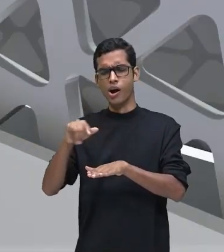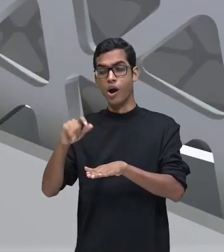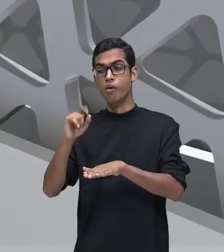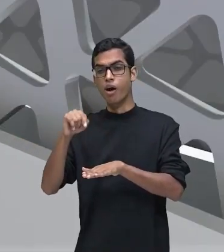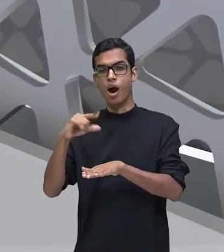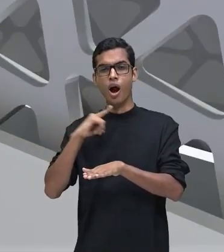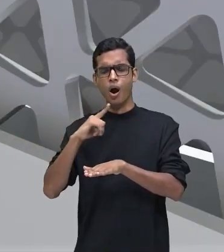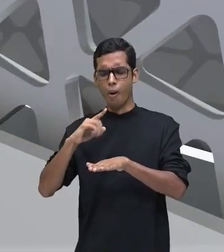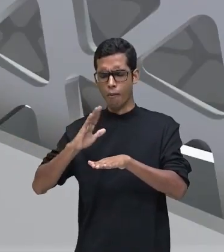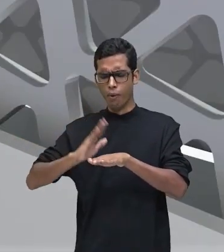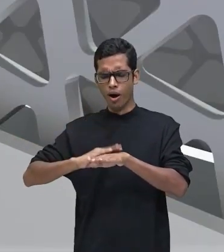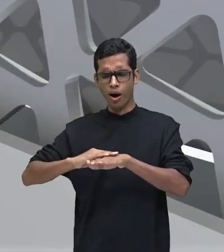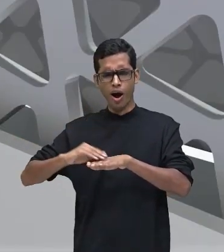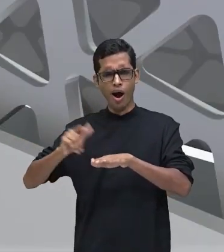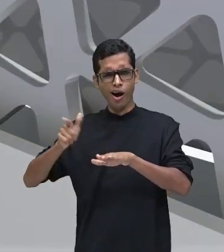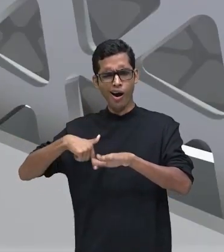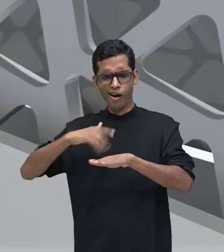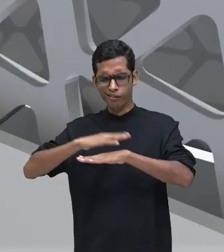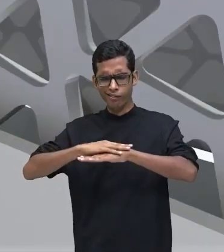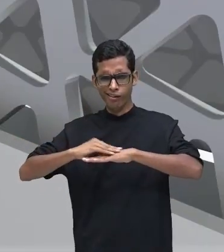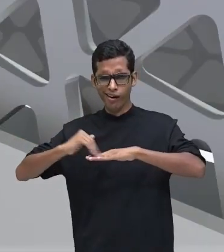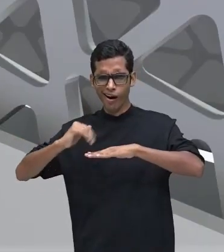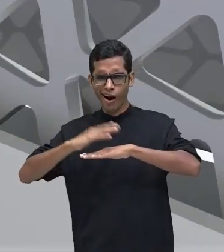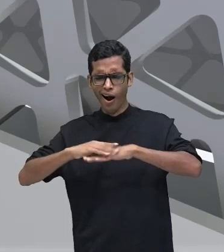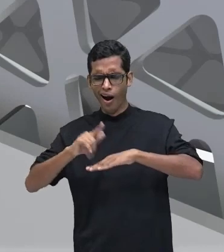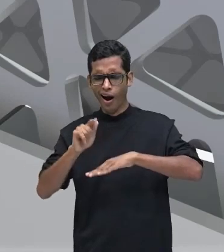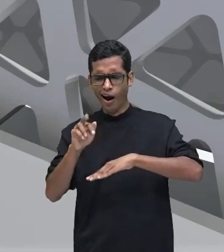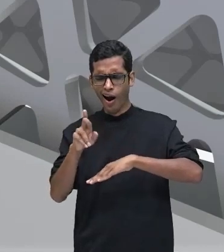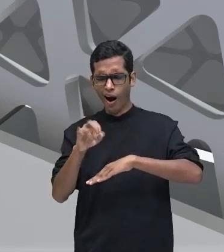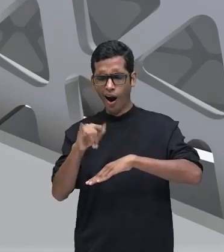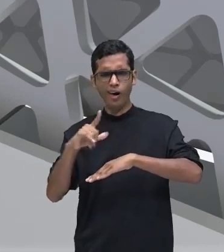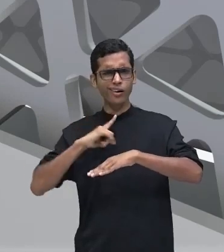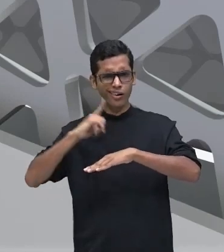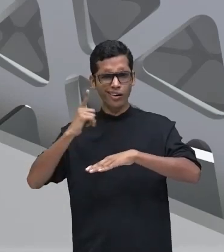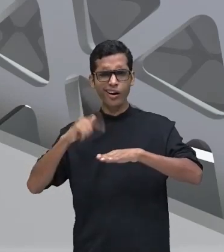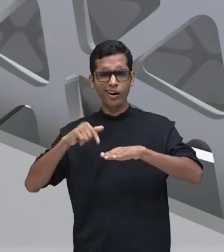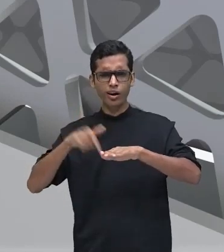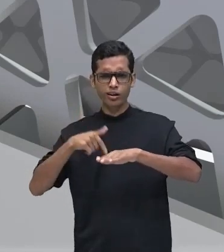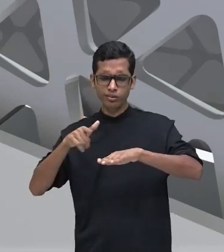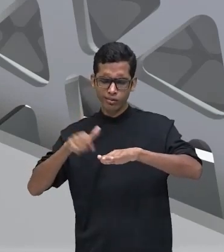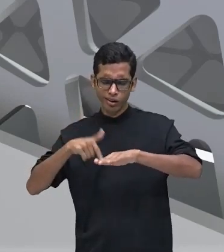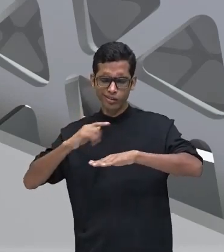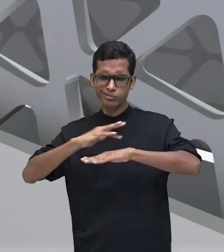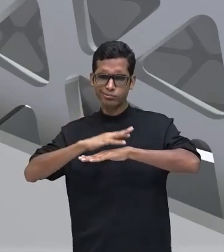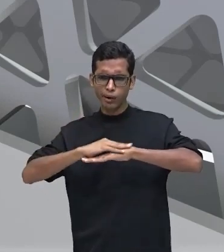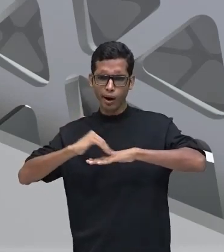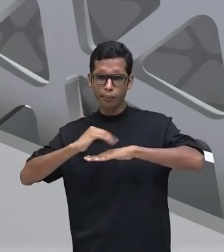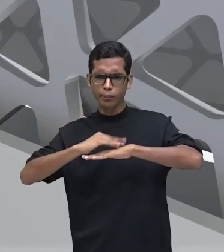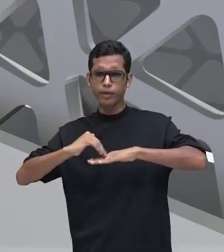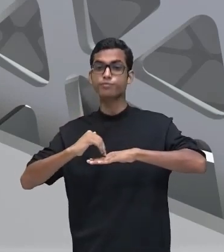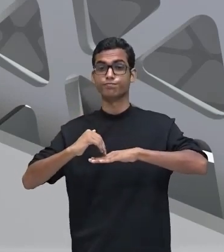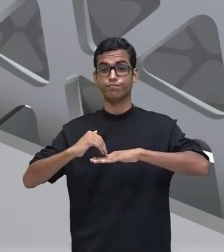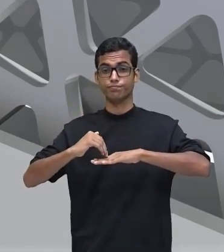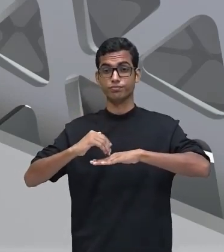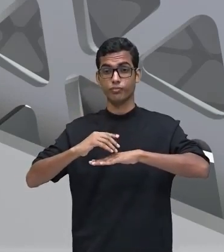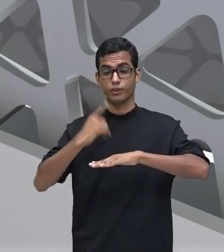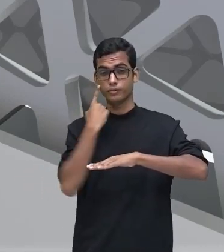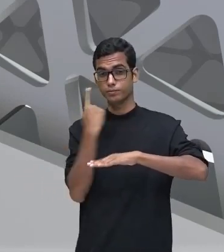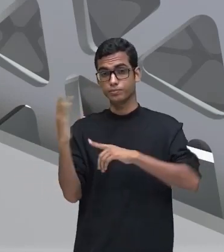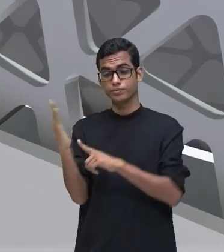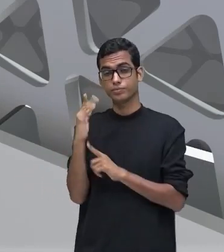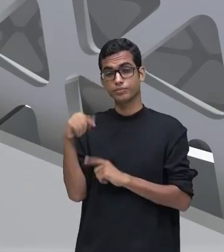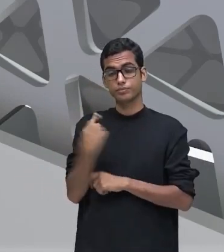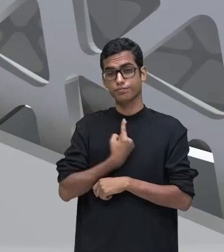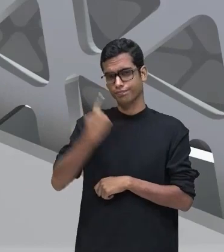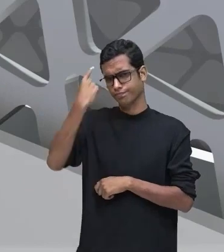certo? Um pé delicado. Perceba que a palavra gracio traz para a gente exatamente essa